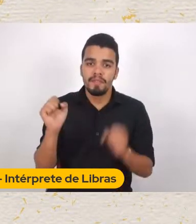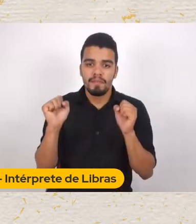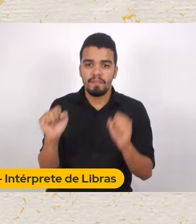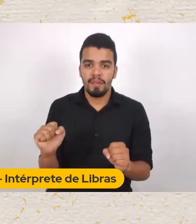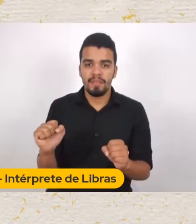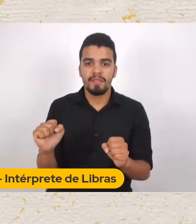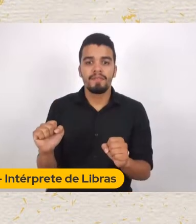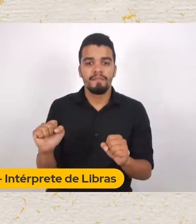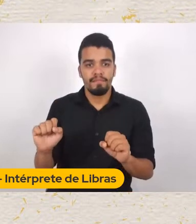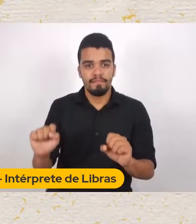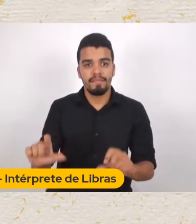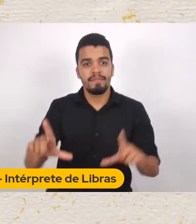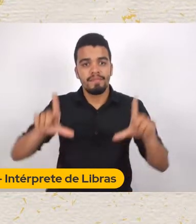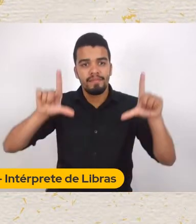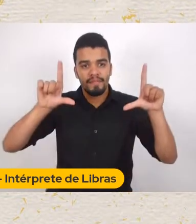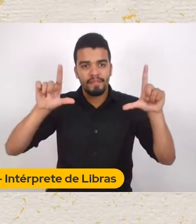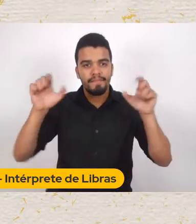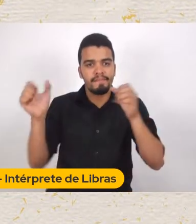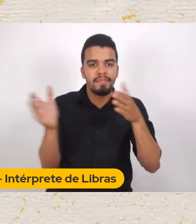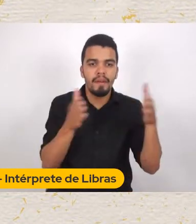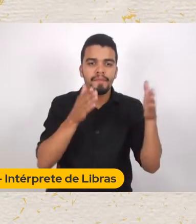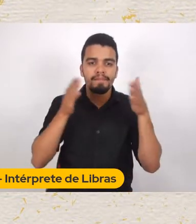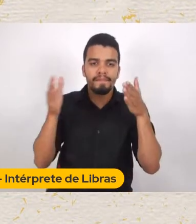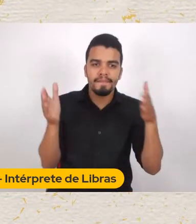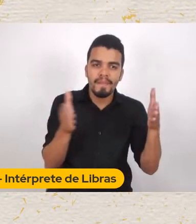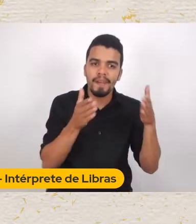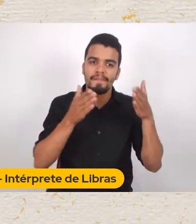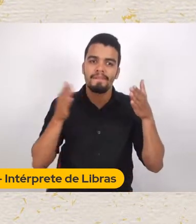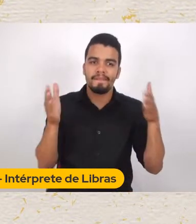O meu slide Para que eu possa me orientar